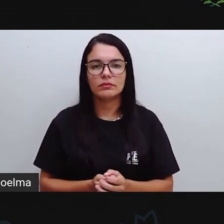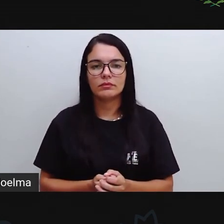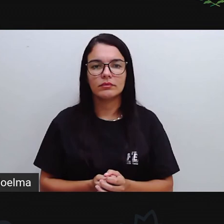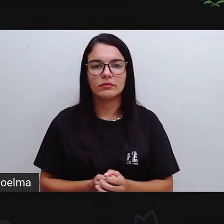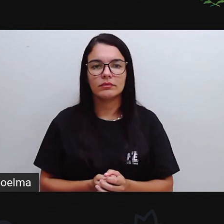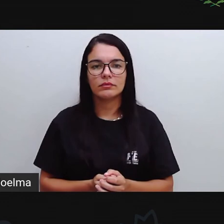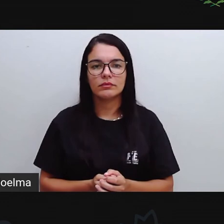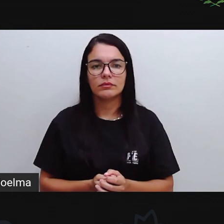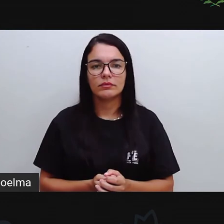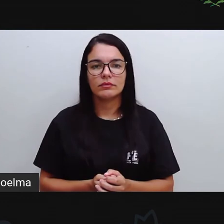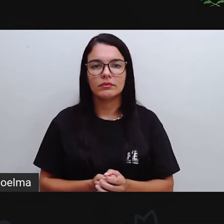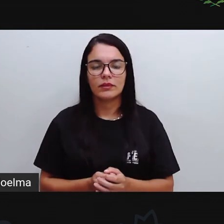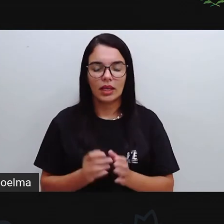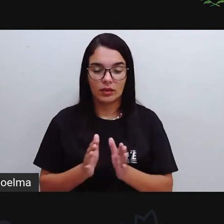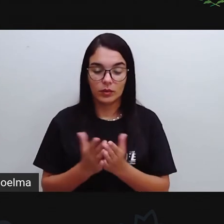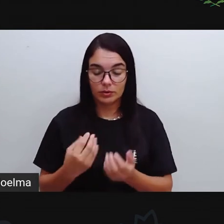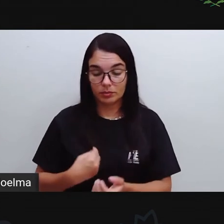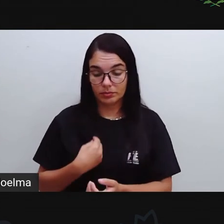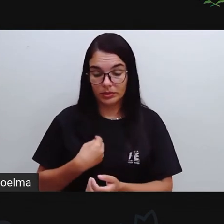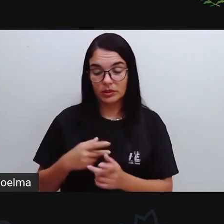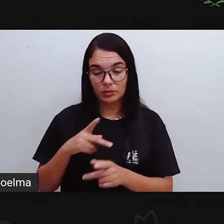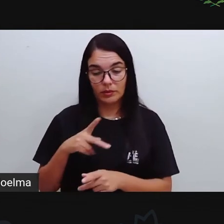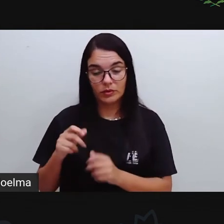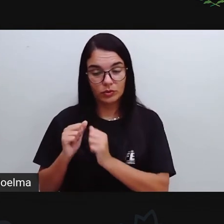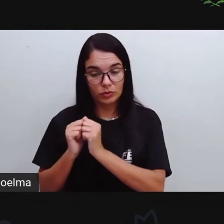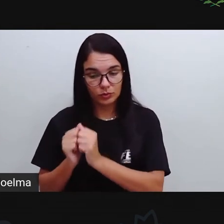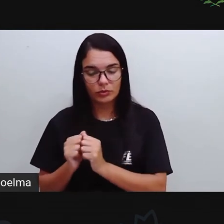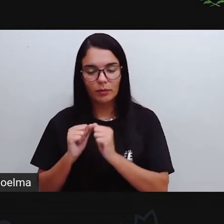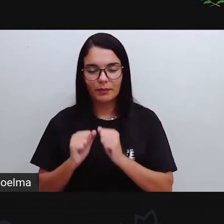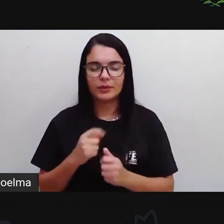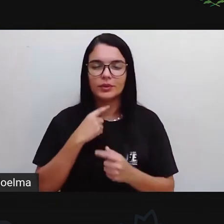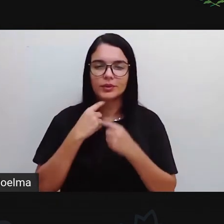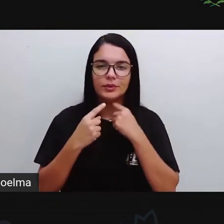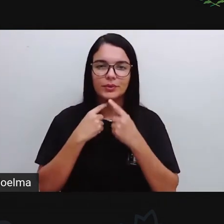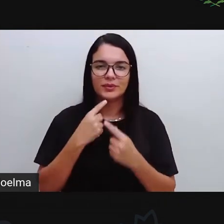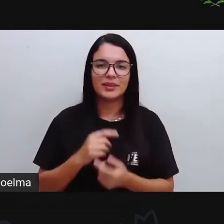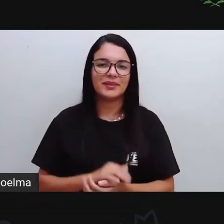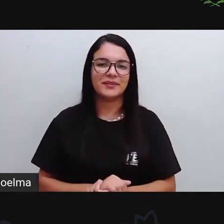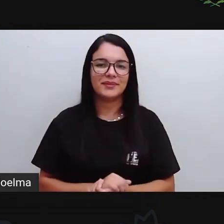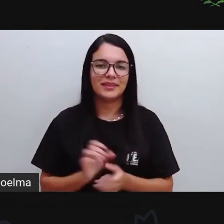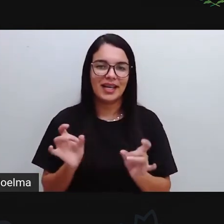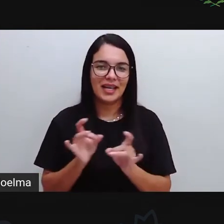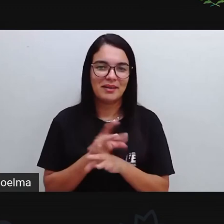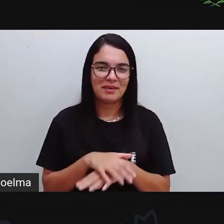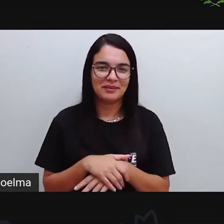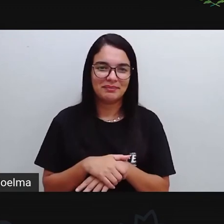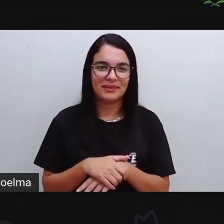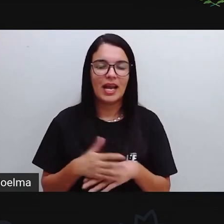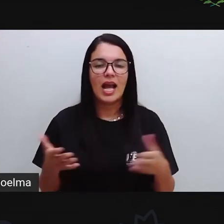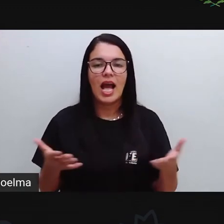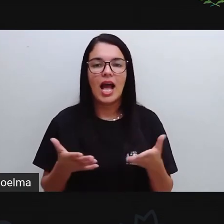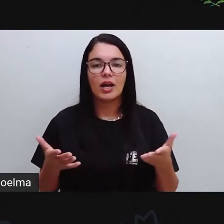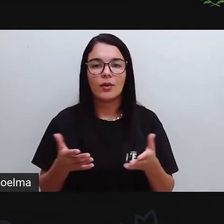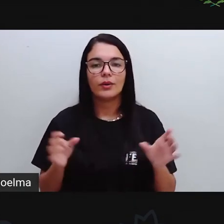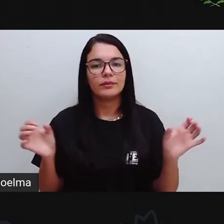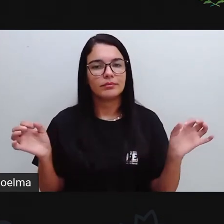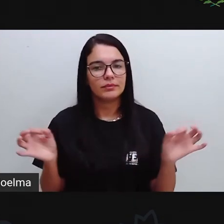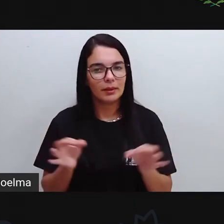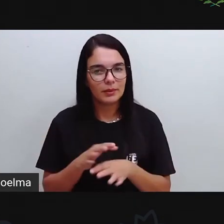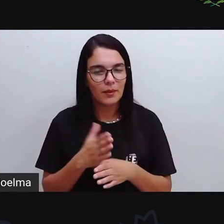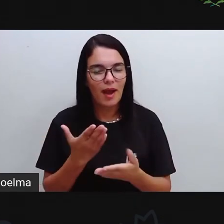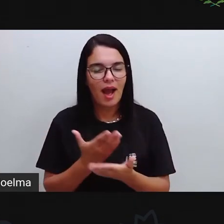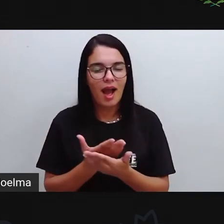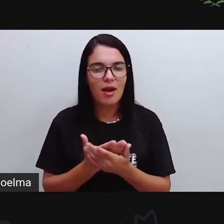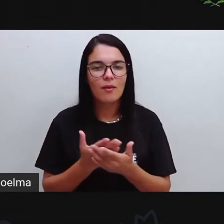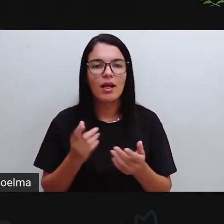momento presencial, vocês tiram as dúvidas de vocês, certo, gente? Bom, a gente vai ficando por aqui, está